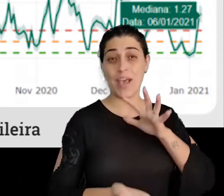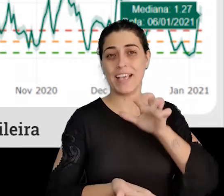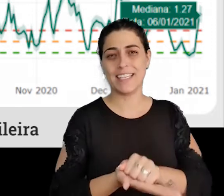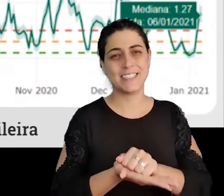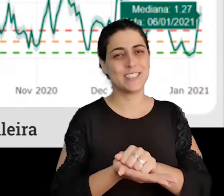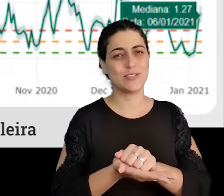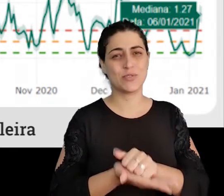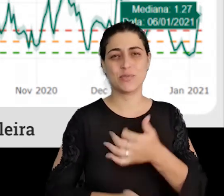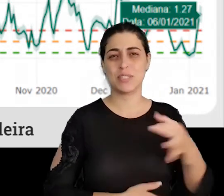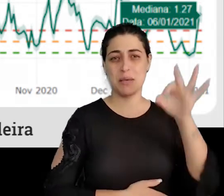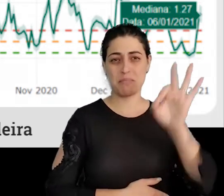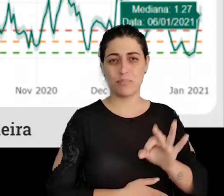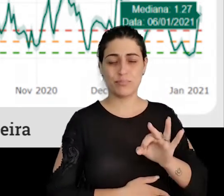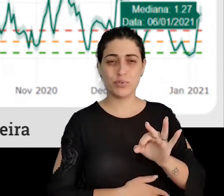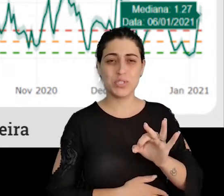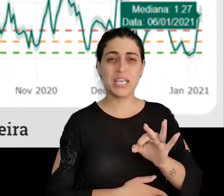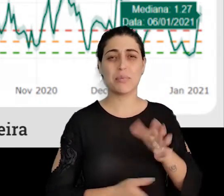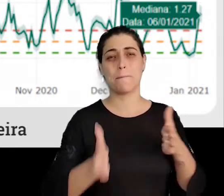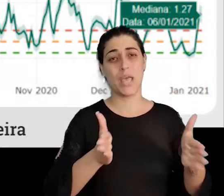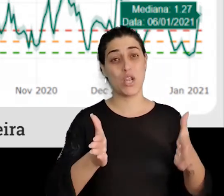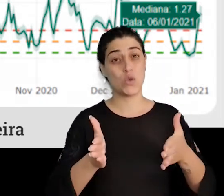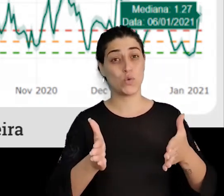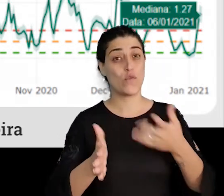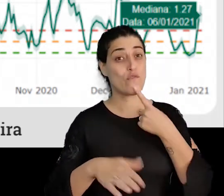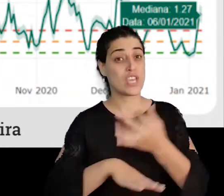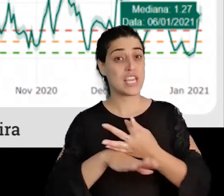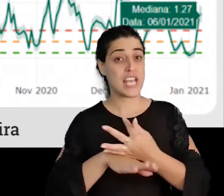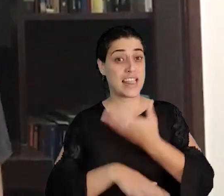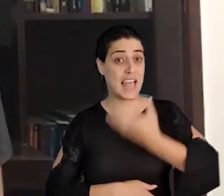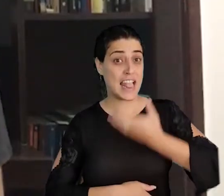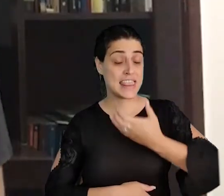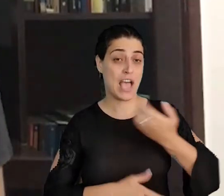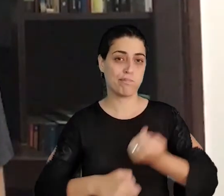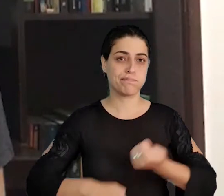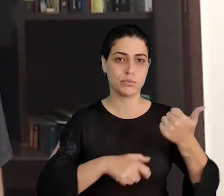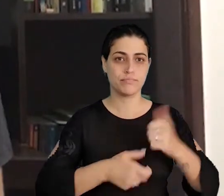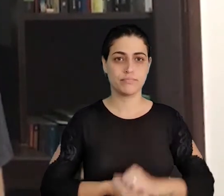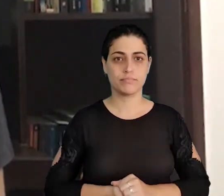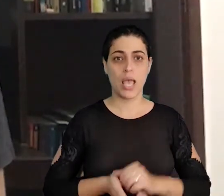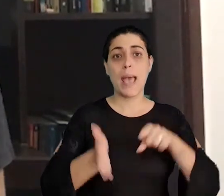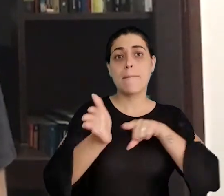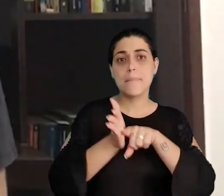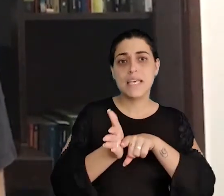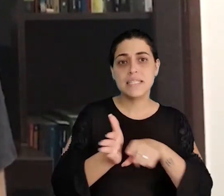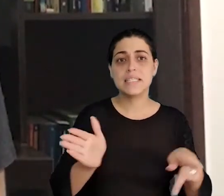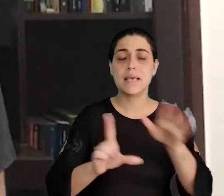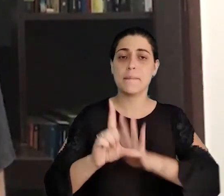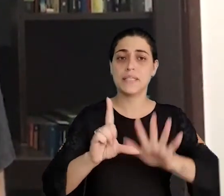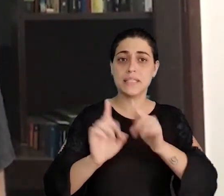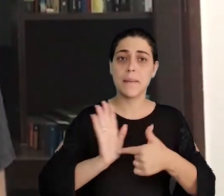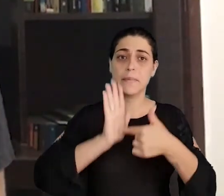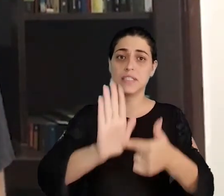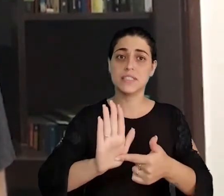de registros é comprometida durante períodos como o Natal e o fim de ano. O documento é desenvolvido e publicado pela plataforma